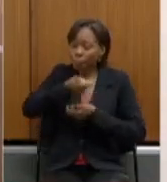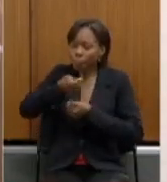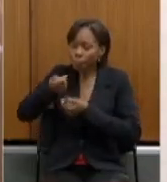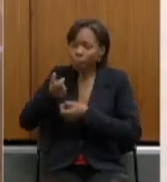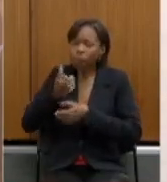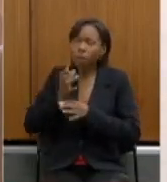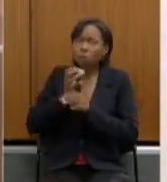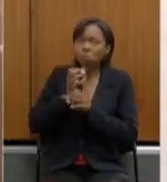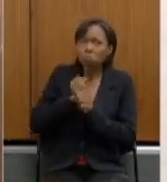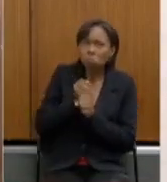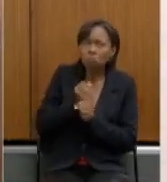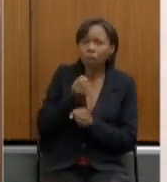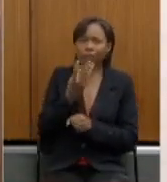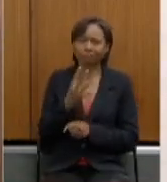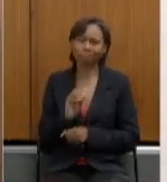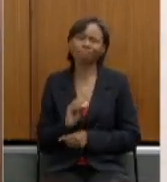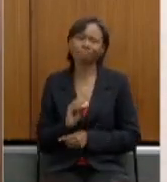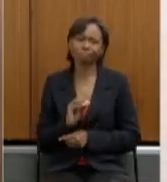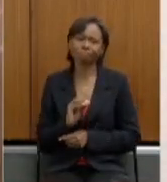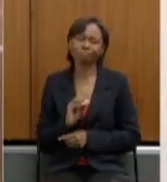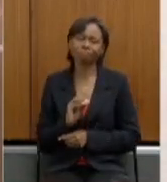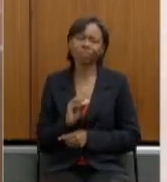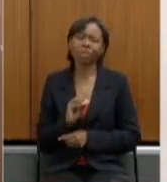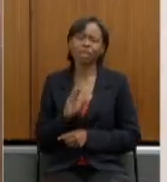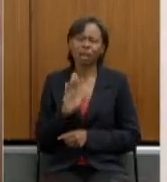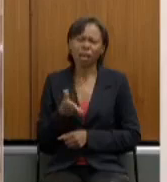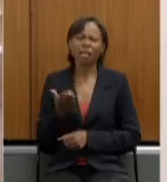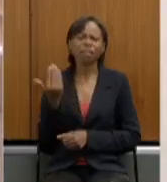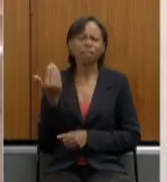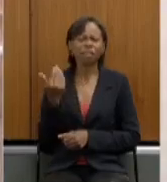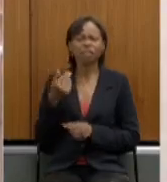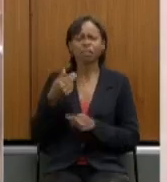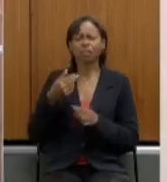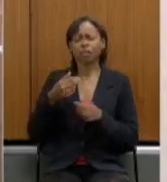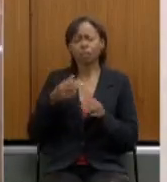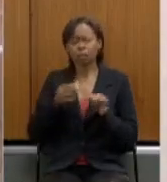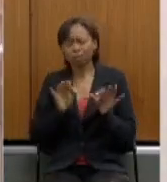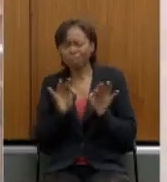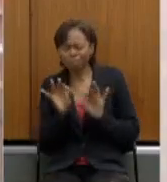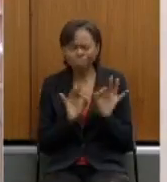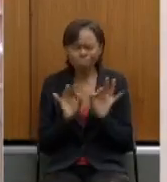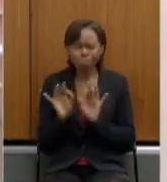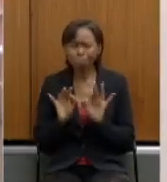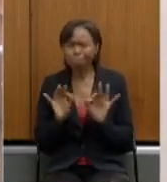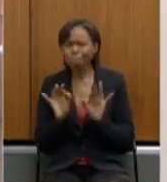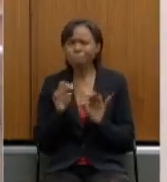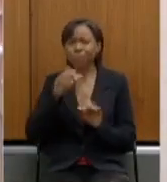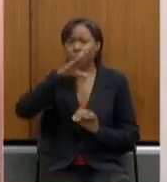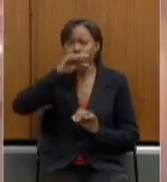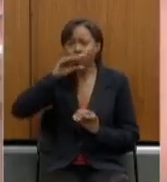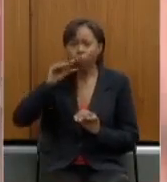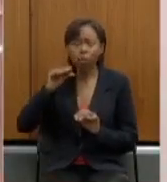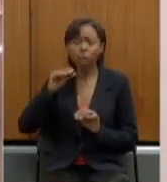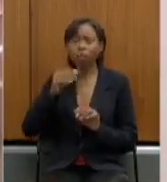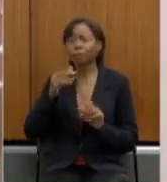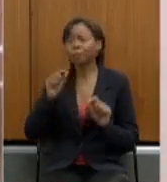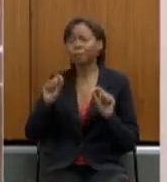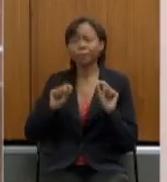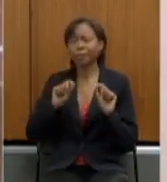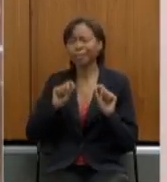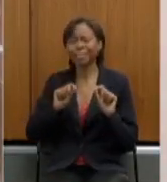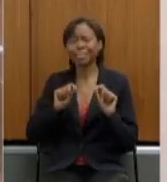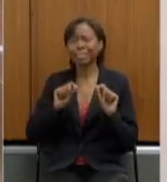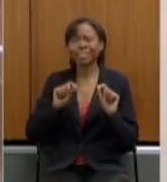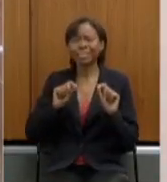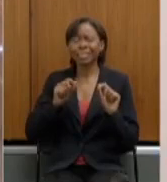foi muito foi muito tratada pelos servidores como um grande rebaixamento vamos dizer da